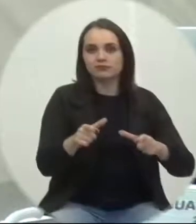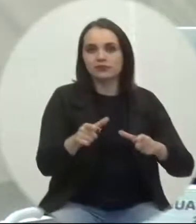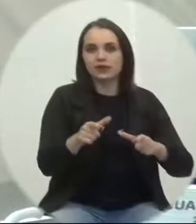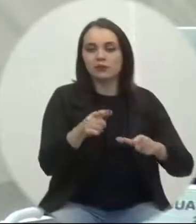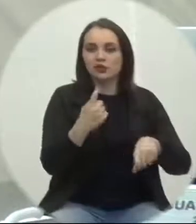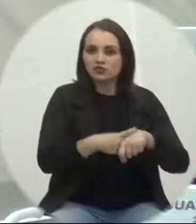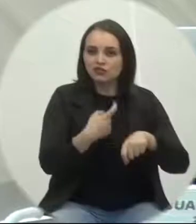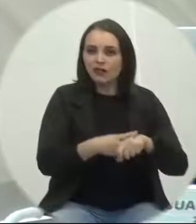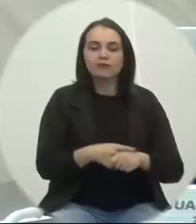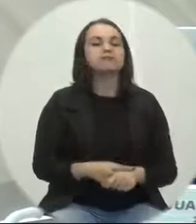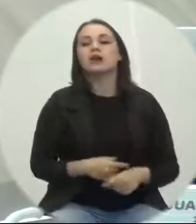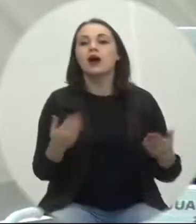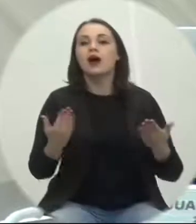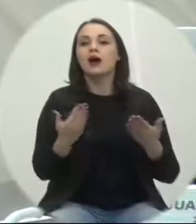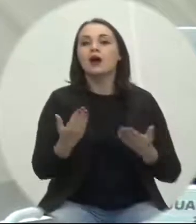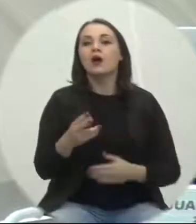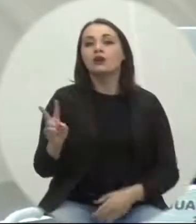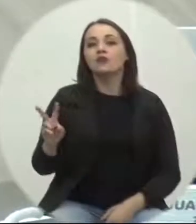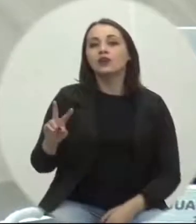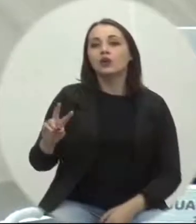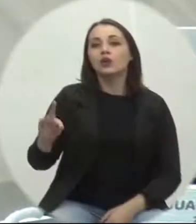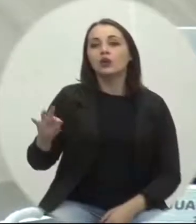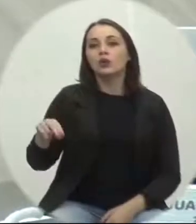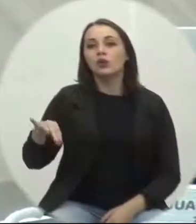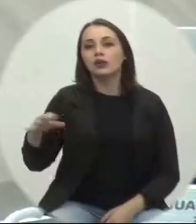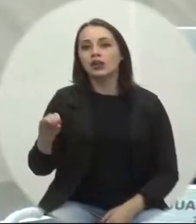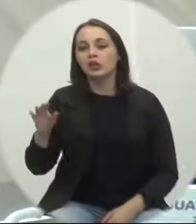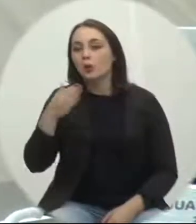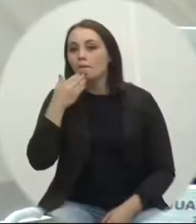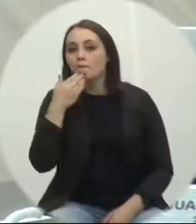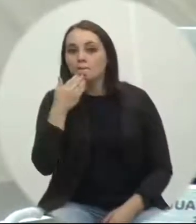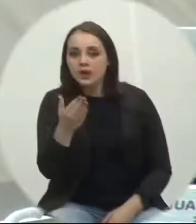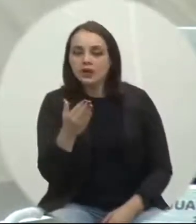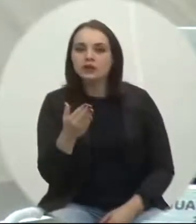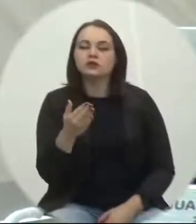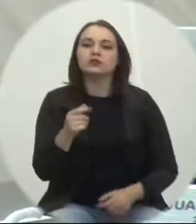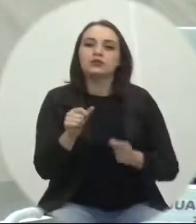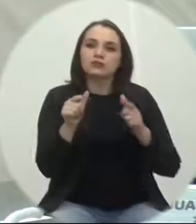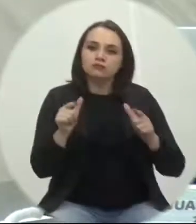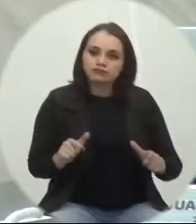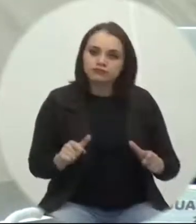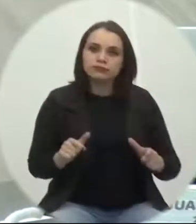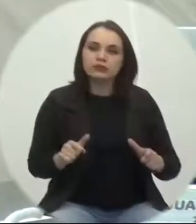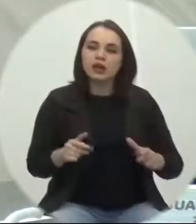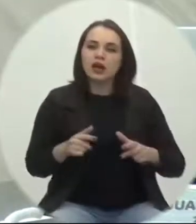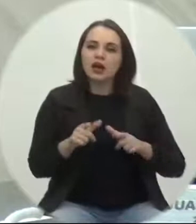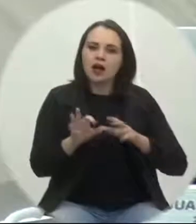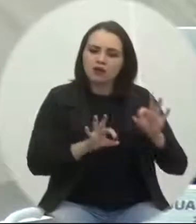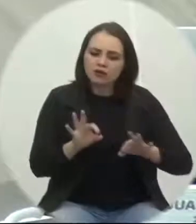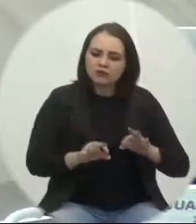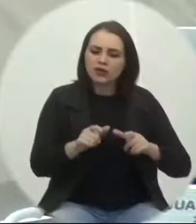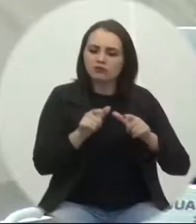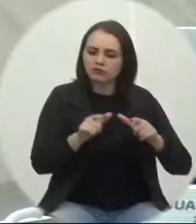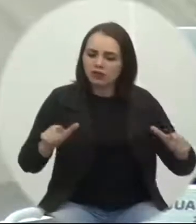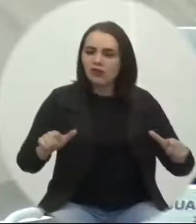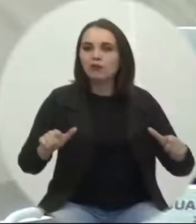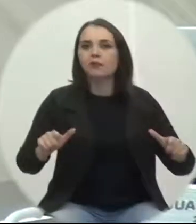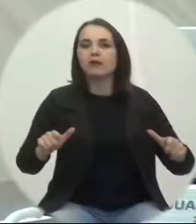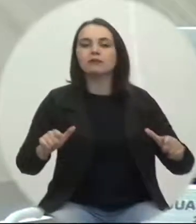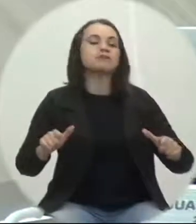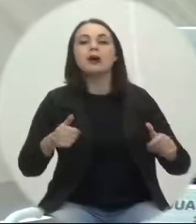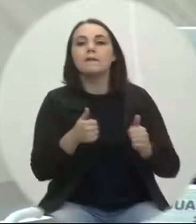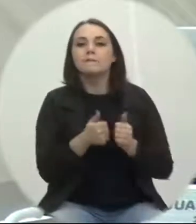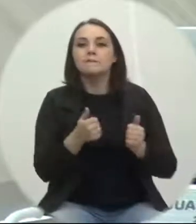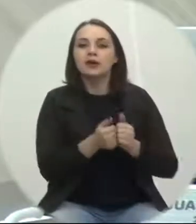Toninho da Saúde roçada de vegetação e corte de grama em torno do campo de futebol de areia bem como reparos e revitalização